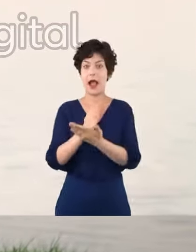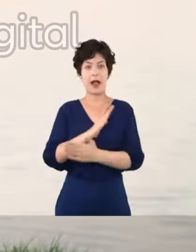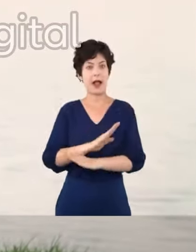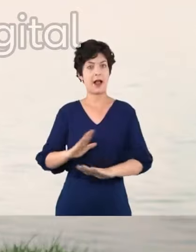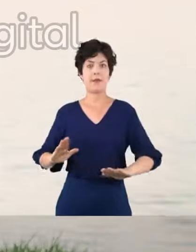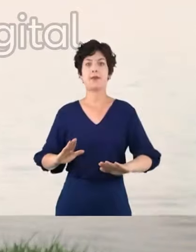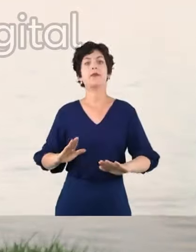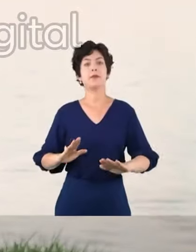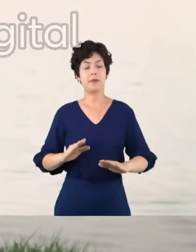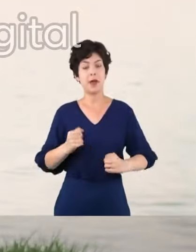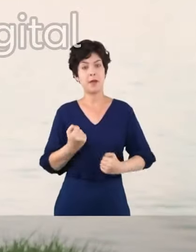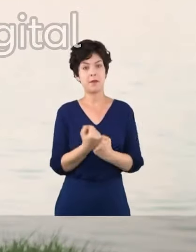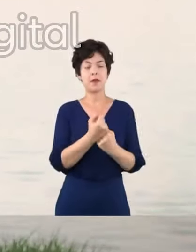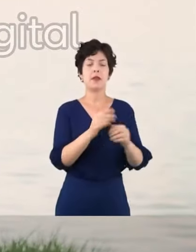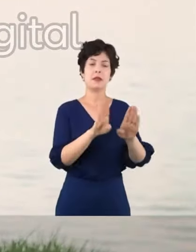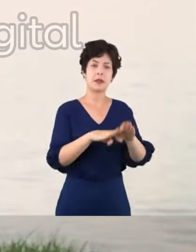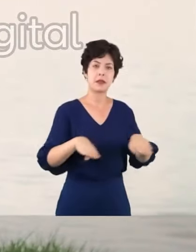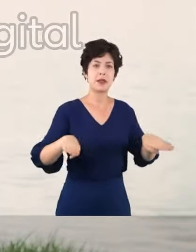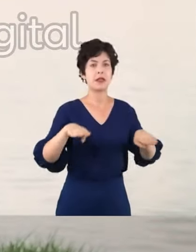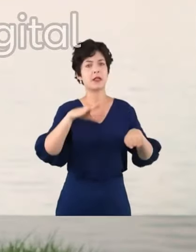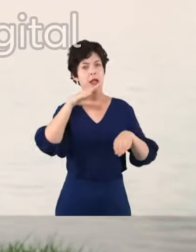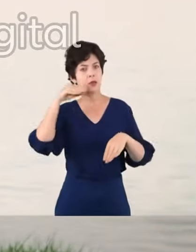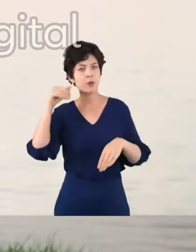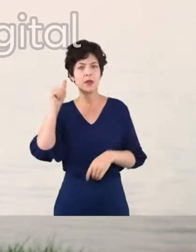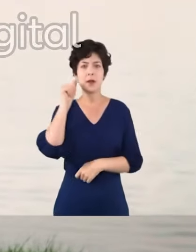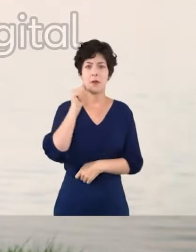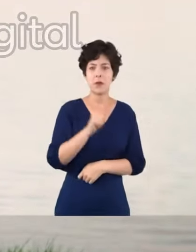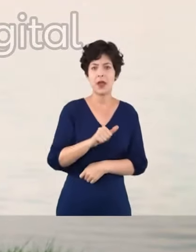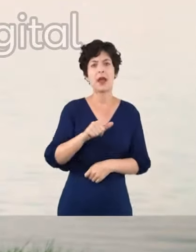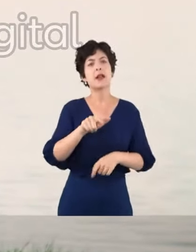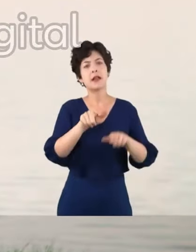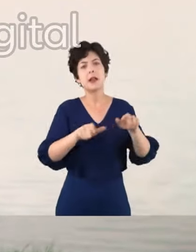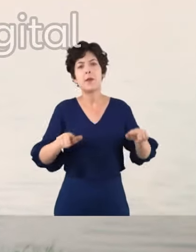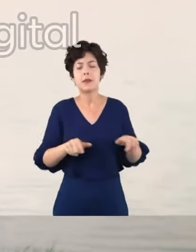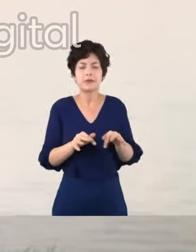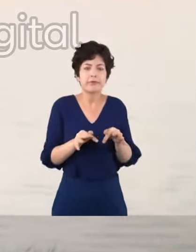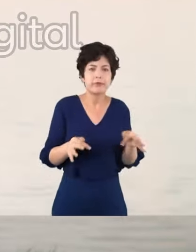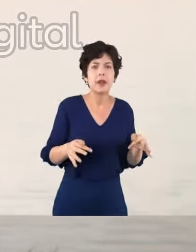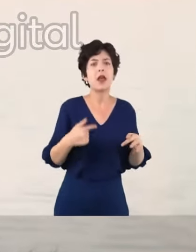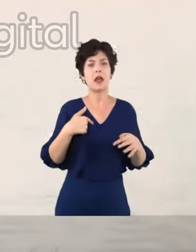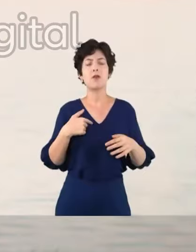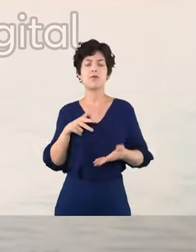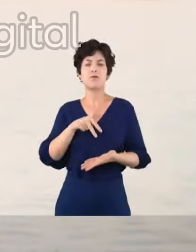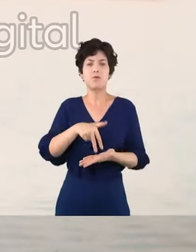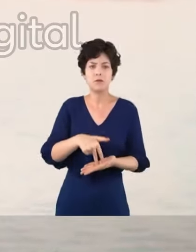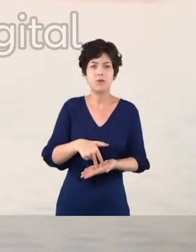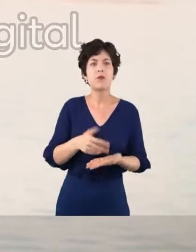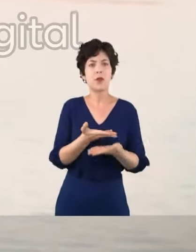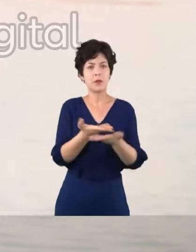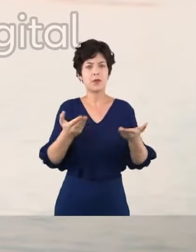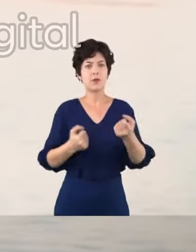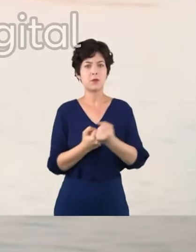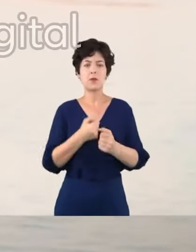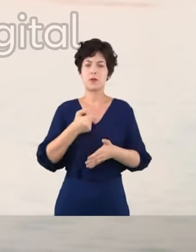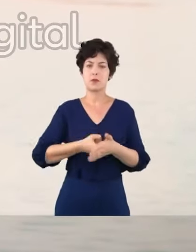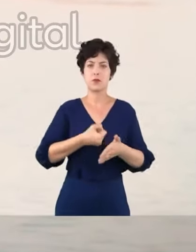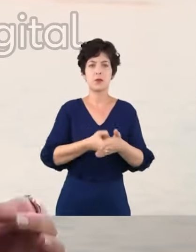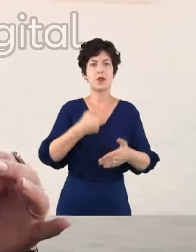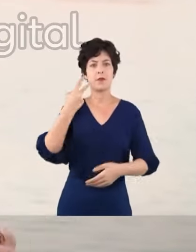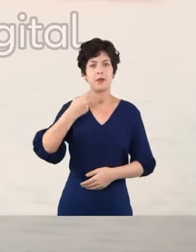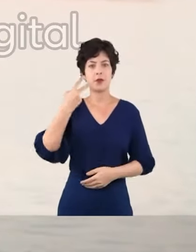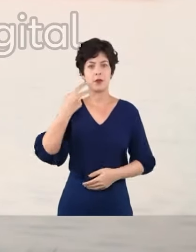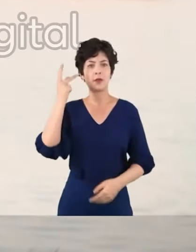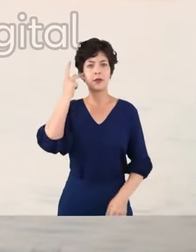acabe. Pelas nossas crianças, adolescentes, mulheres e vulneráveis. É por vocês que eu estou aqui e por vocês que eu vou lutar.